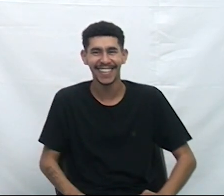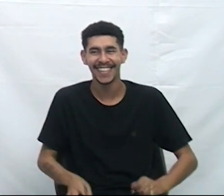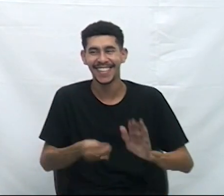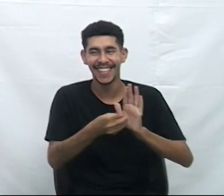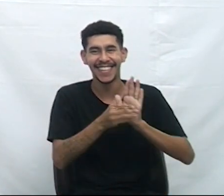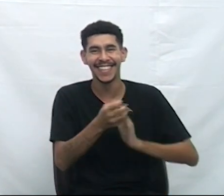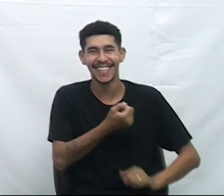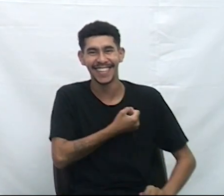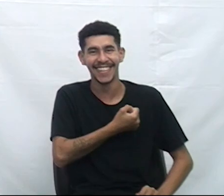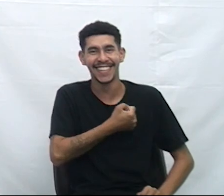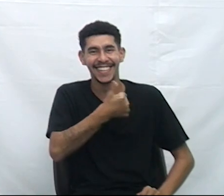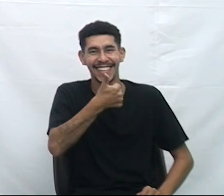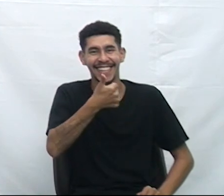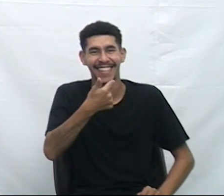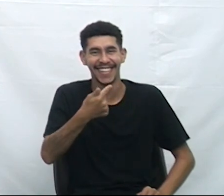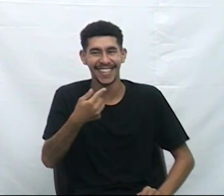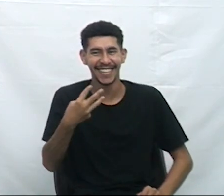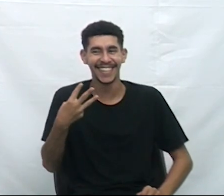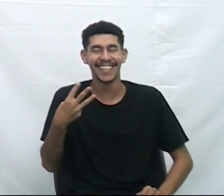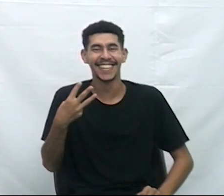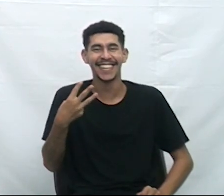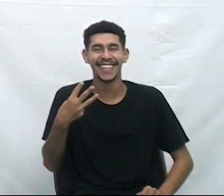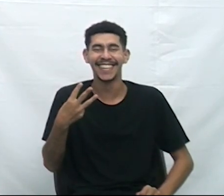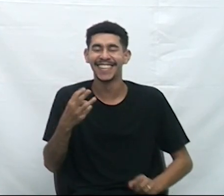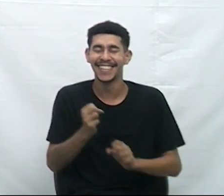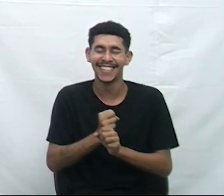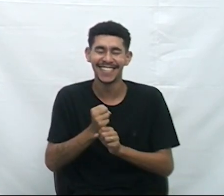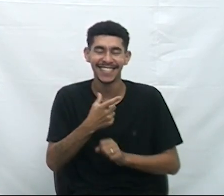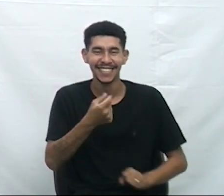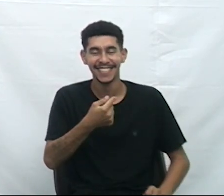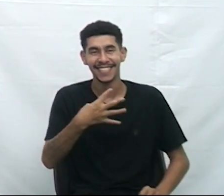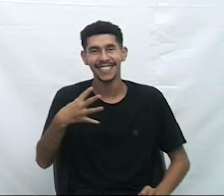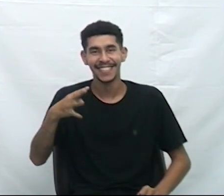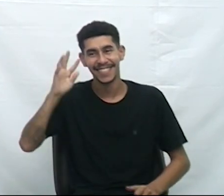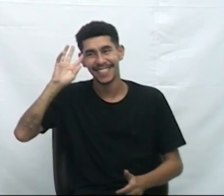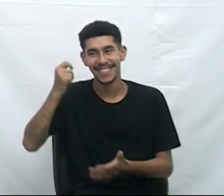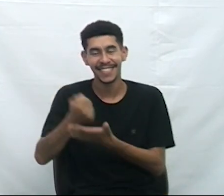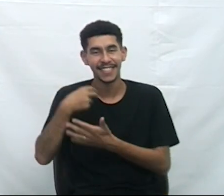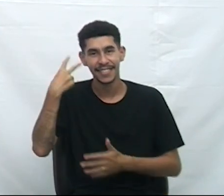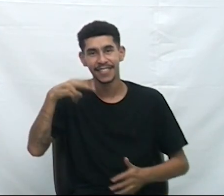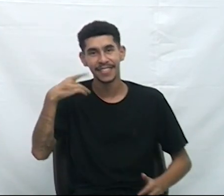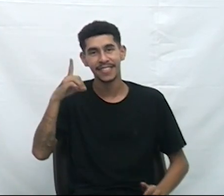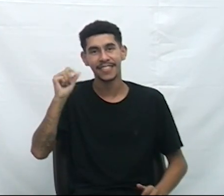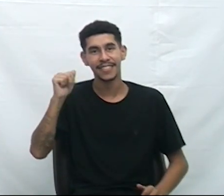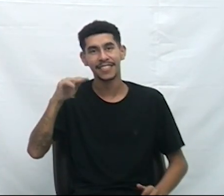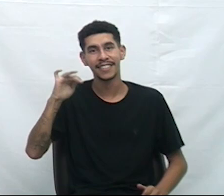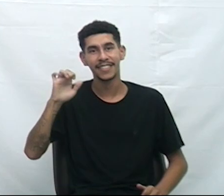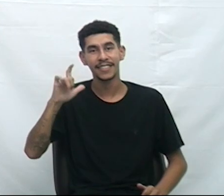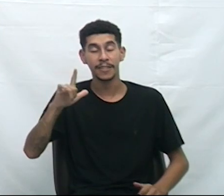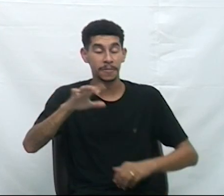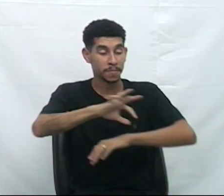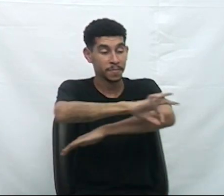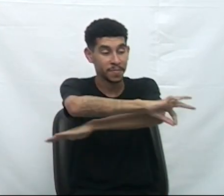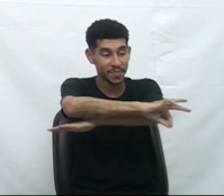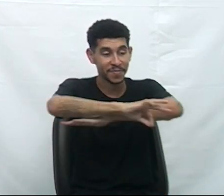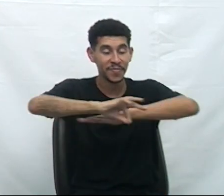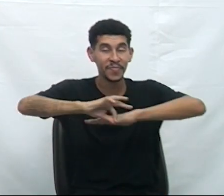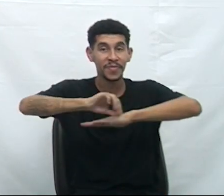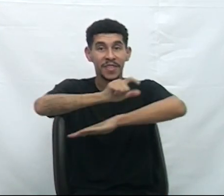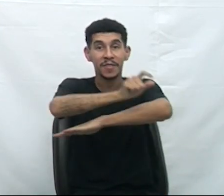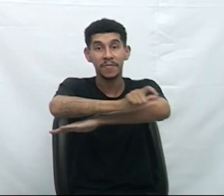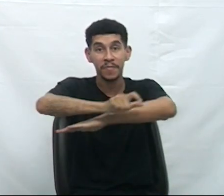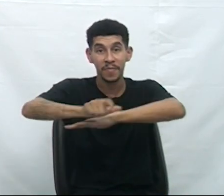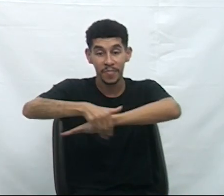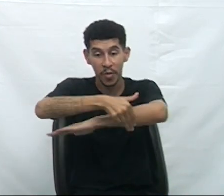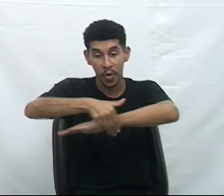173, de 2024, autor vereador Daniel Frederico Antunes. Reparos na pavimentação com lajotas da